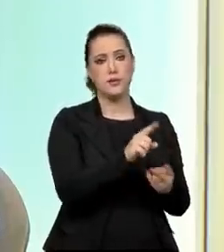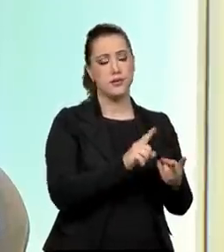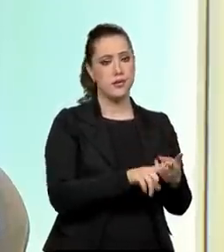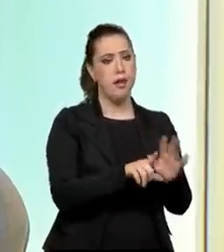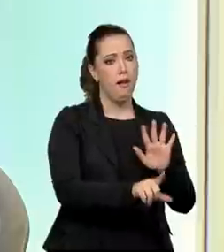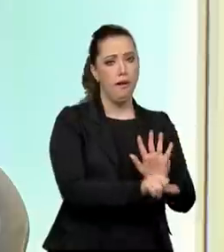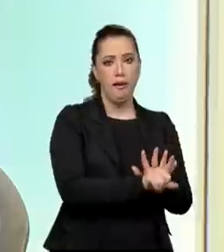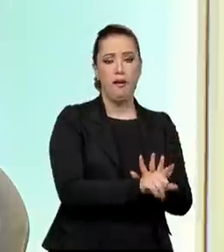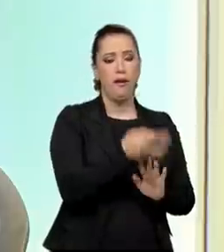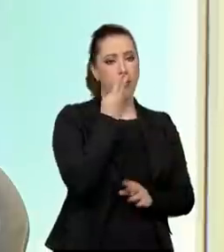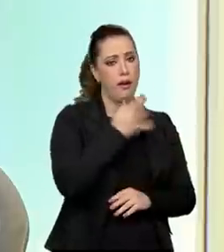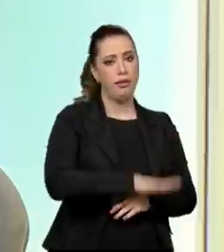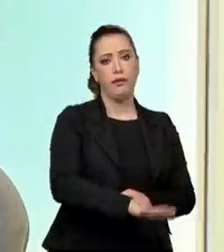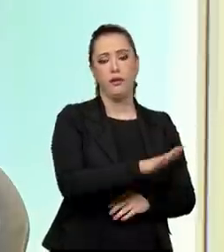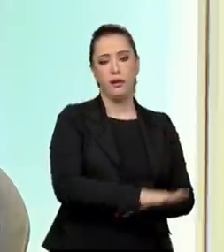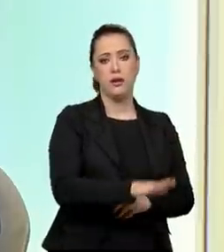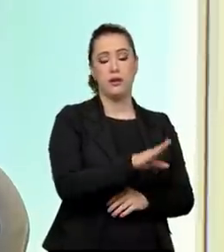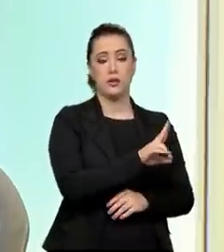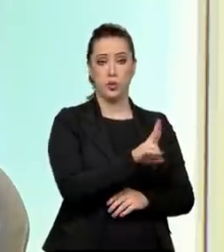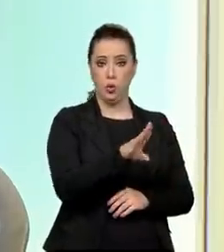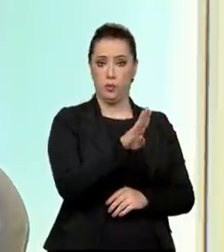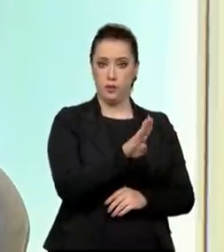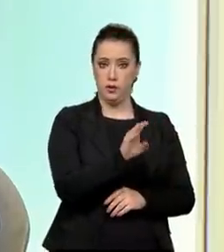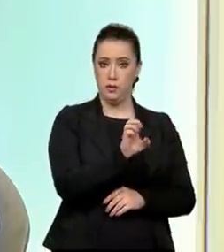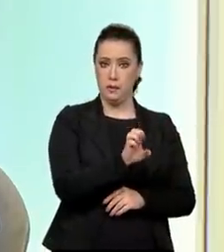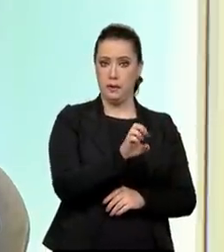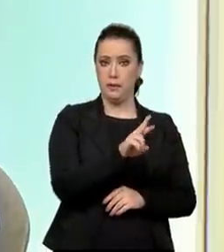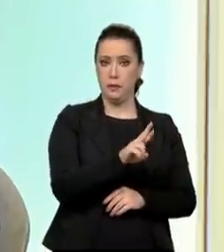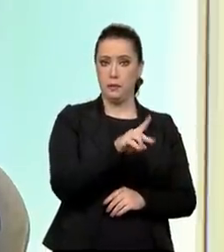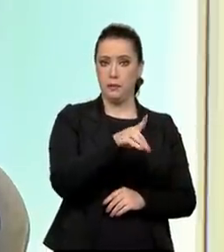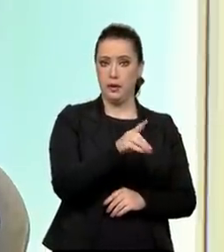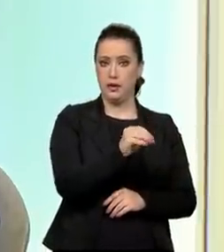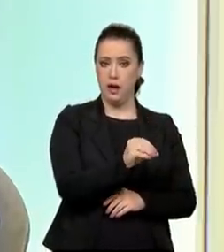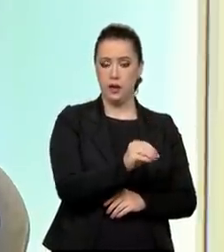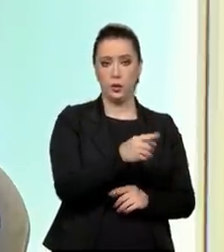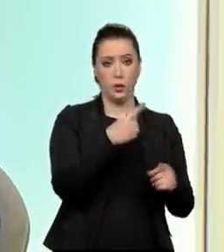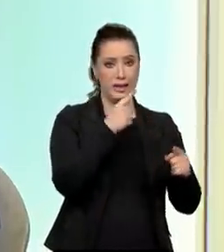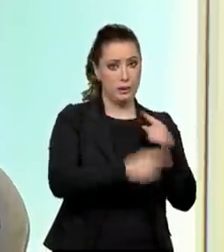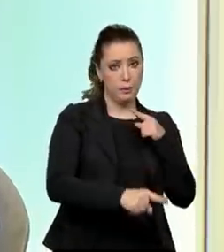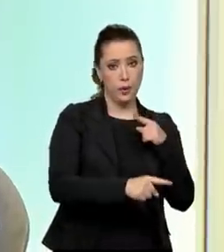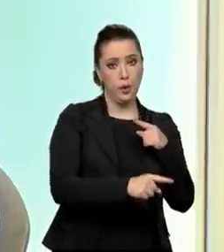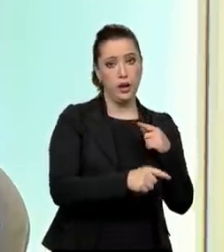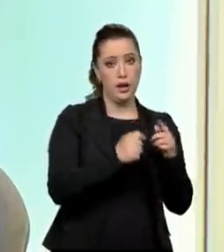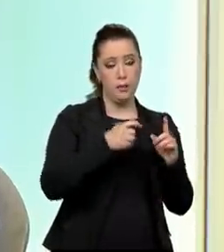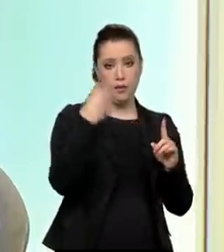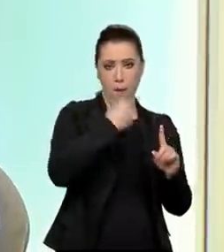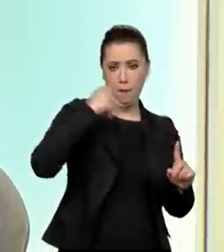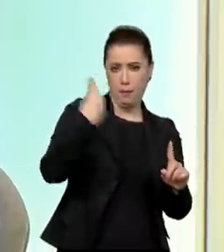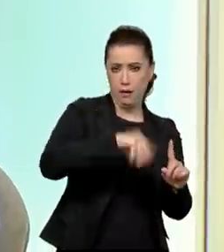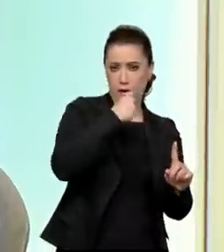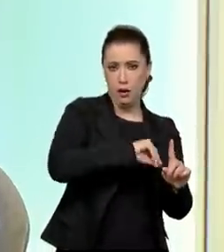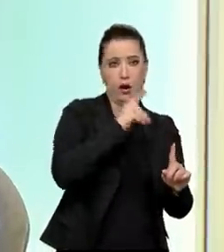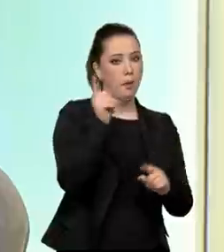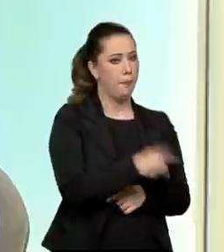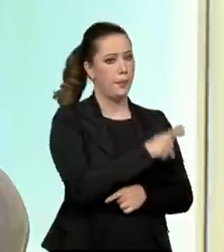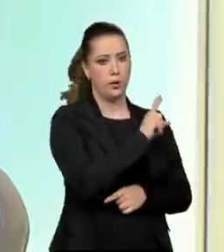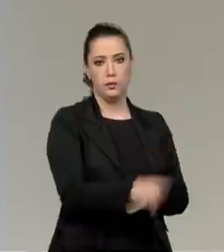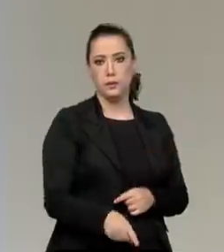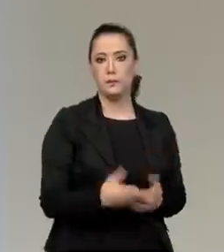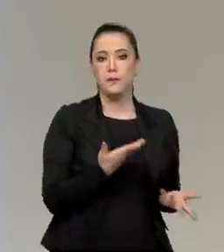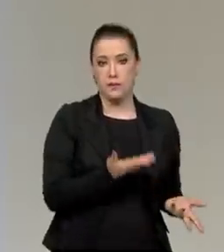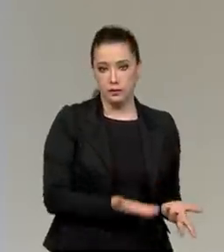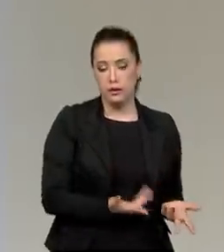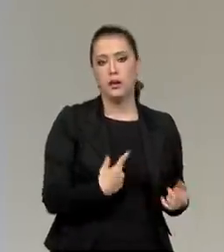né? A violência física contra a criança e o adolescente. Uma série de leis que compõem esse marco normativo da infância brasileira